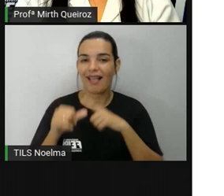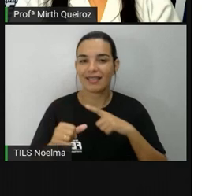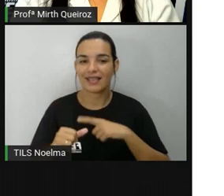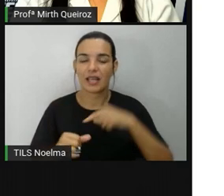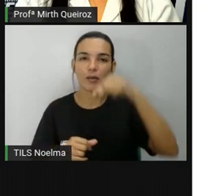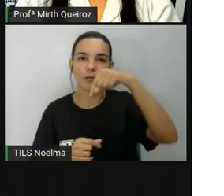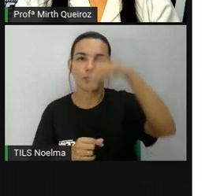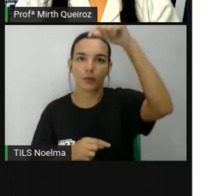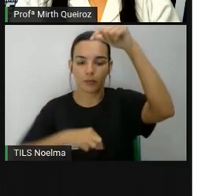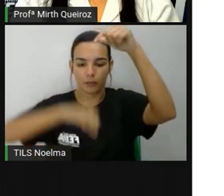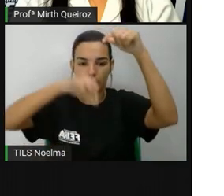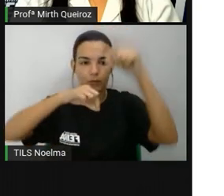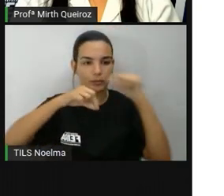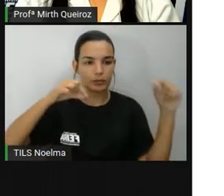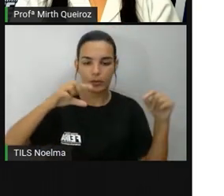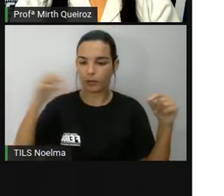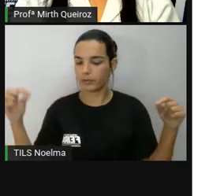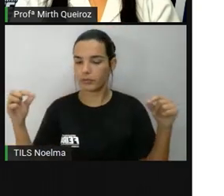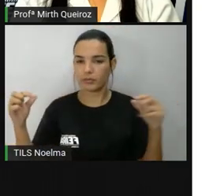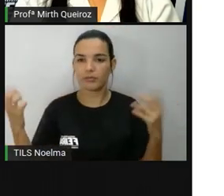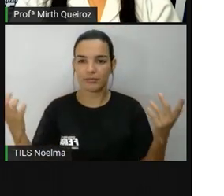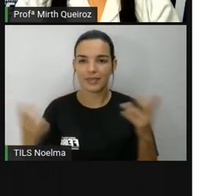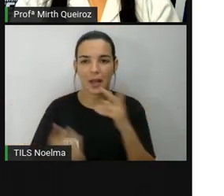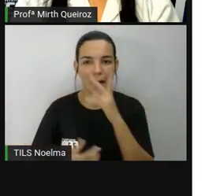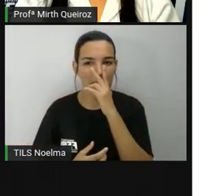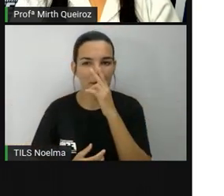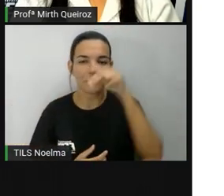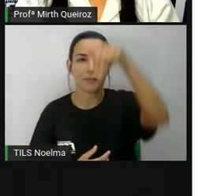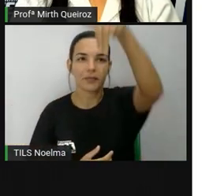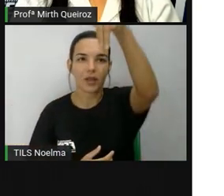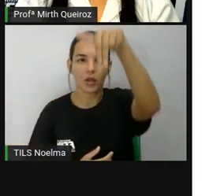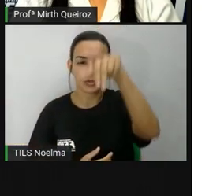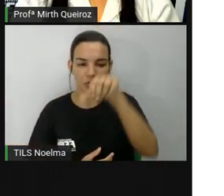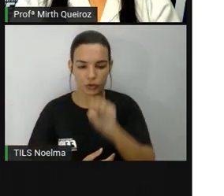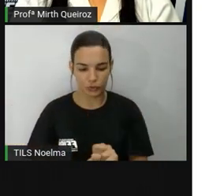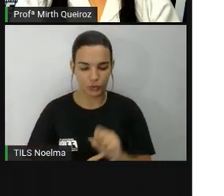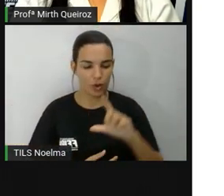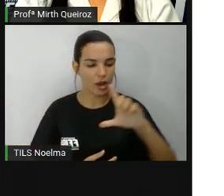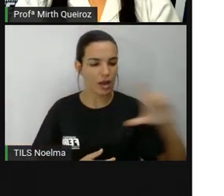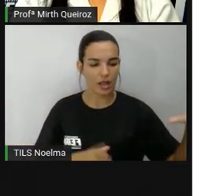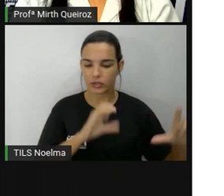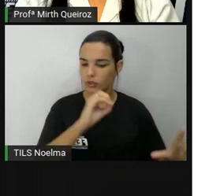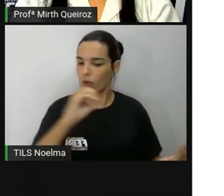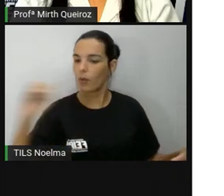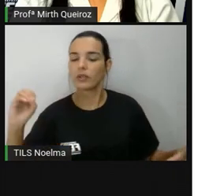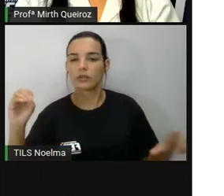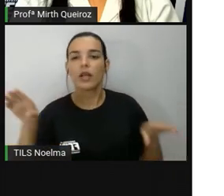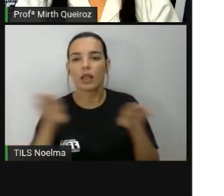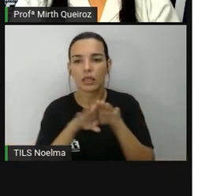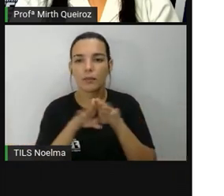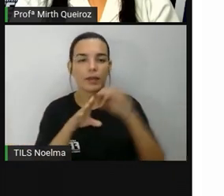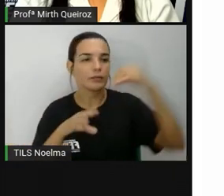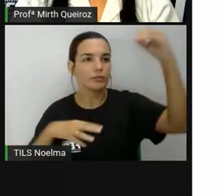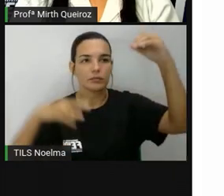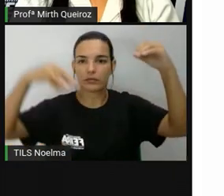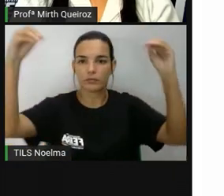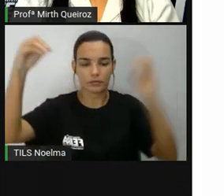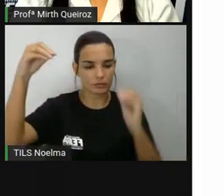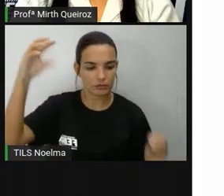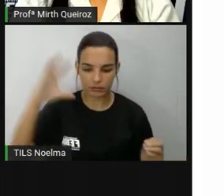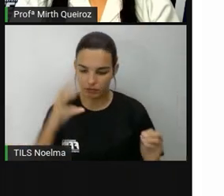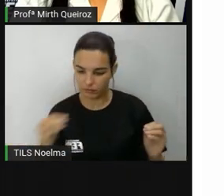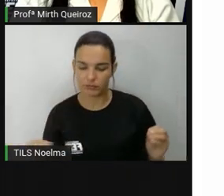as letras dos pontos cardeais e os pontos colaterais. Os pontos cardeais são os pontos principais,